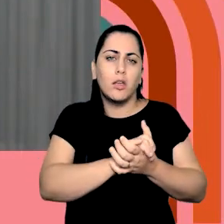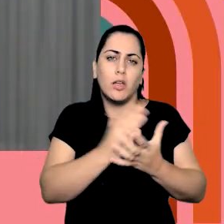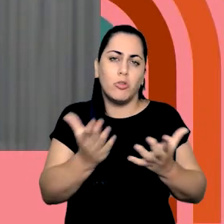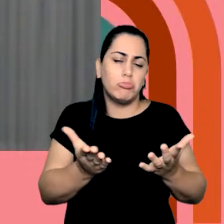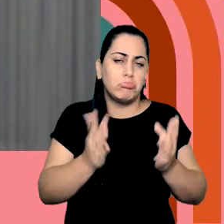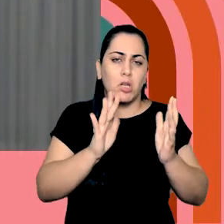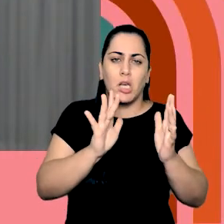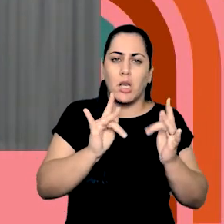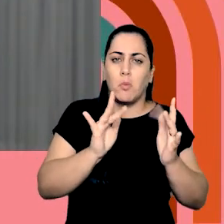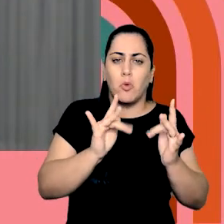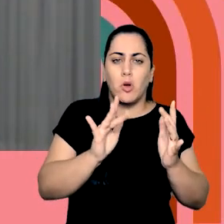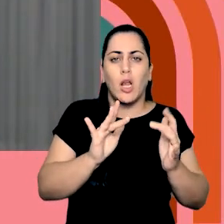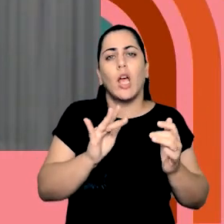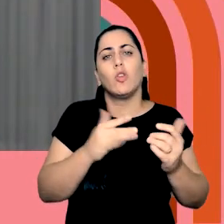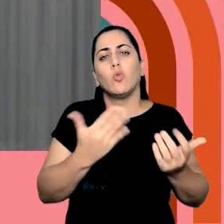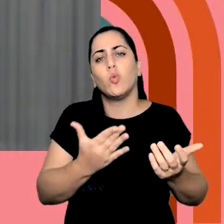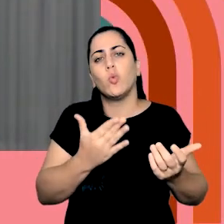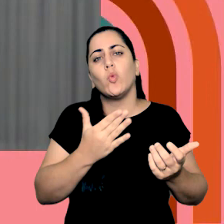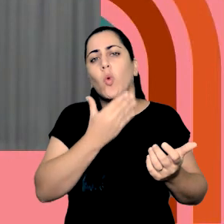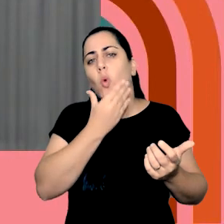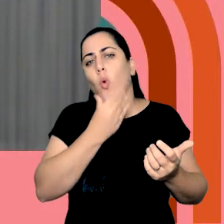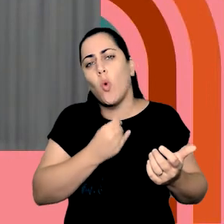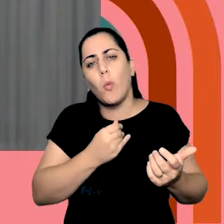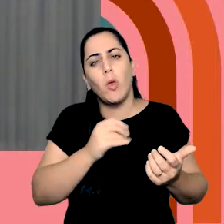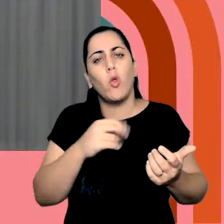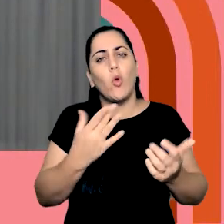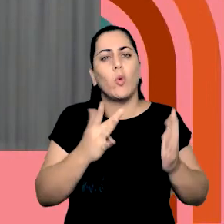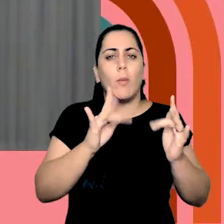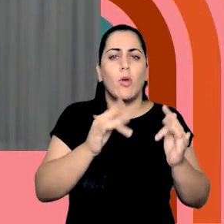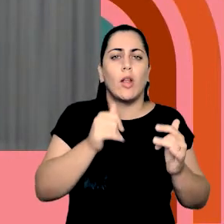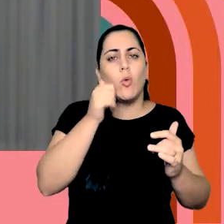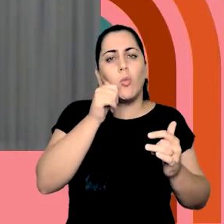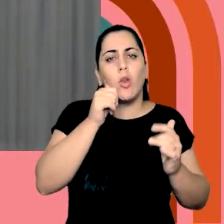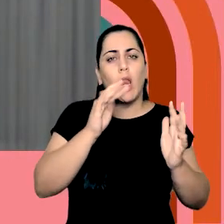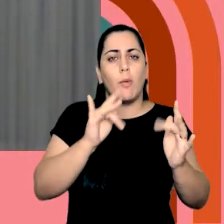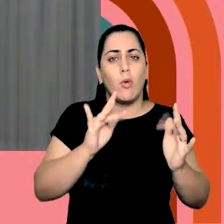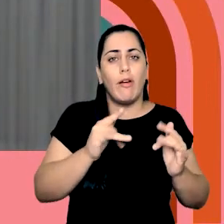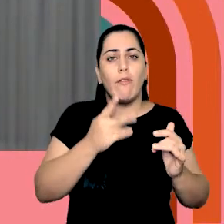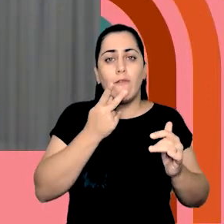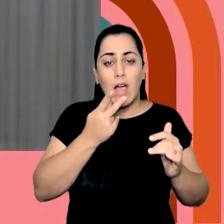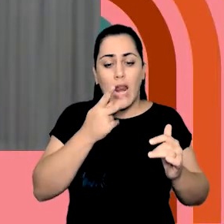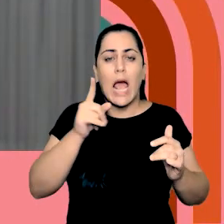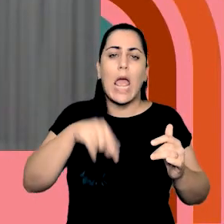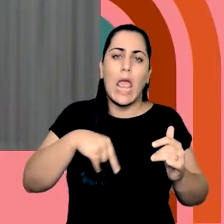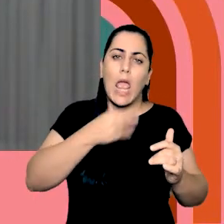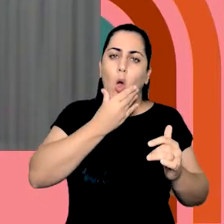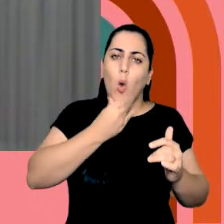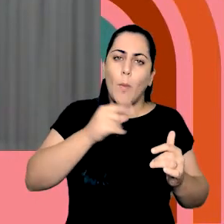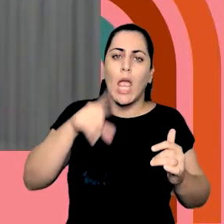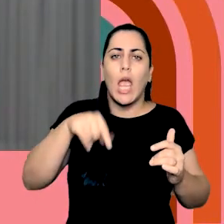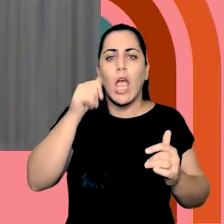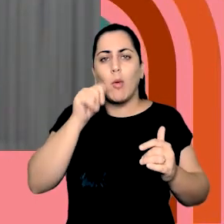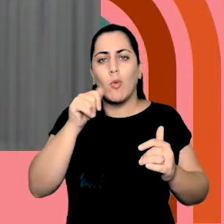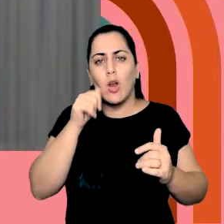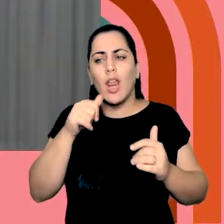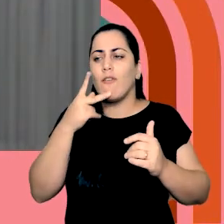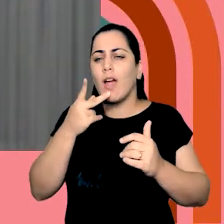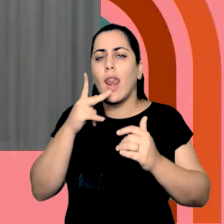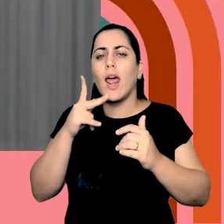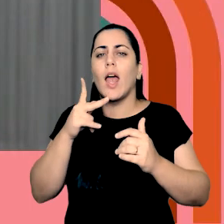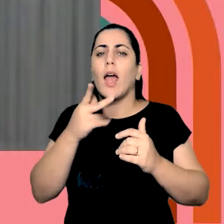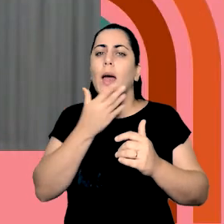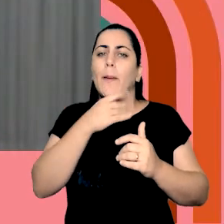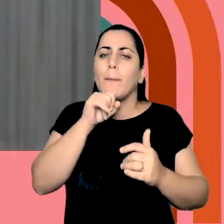companheiro ou para a companheira, para quem estiver do lado dela, qual é o sexo do filho ou da filha, comentar com seus pais, seus